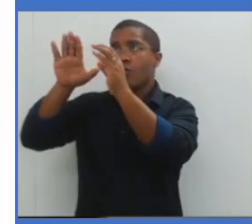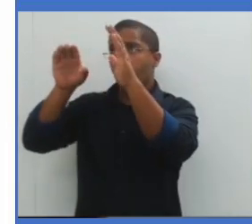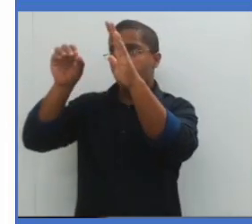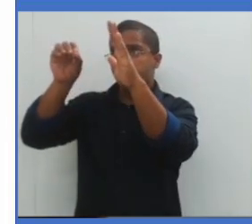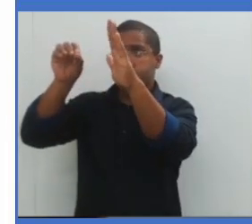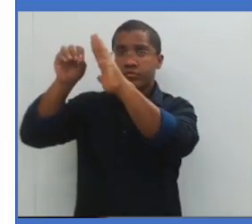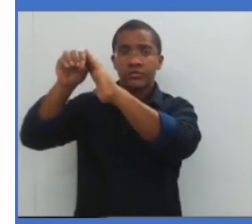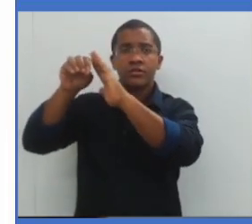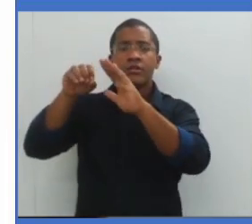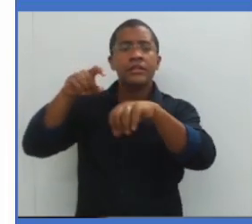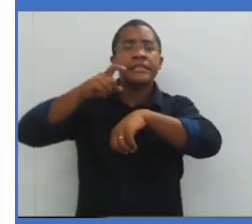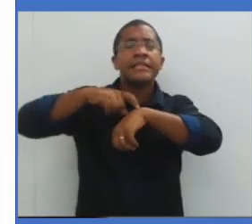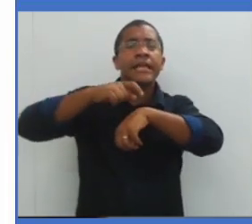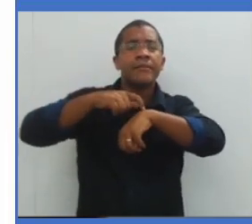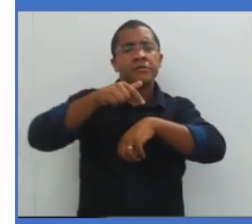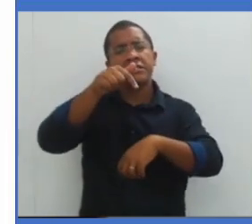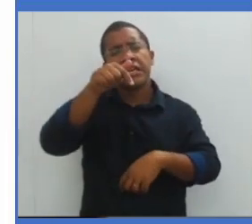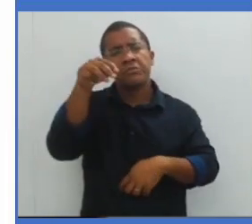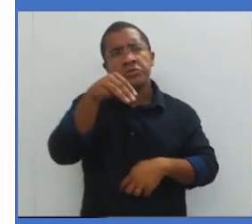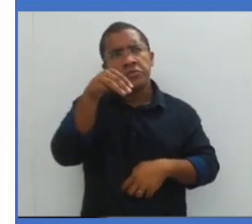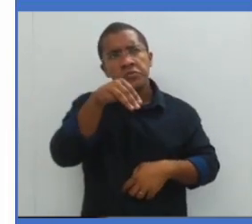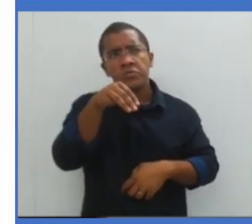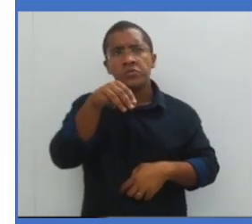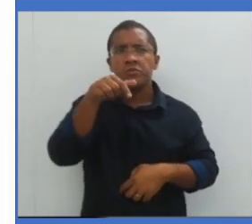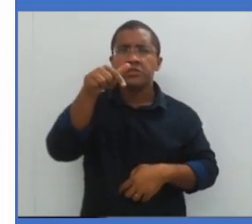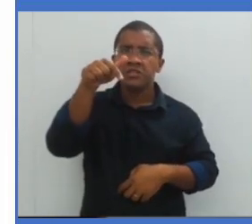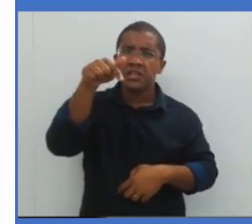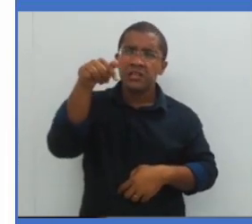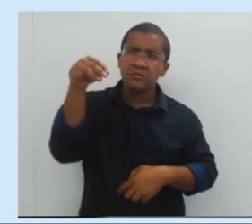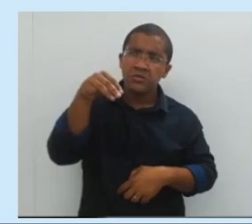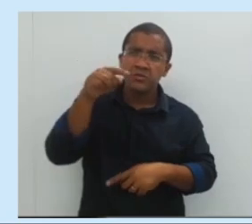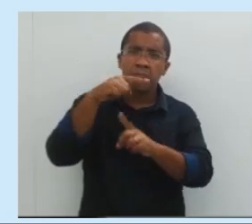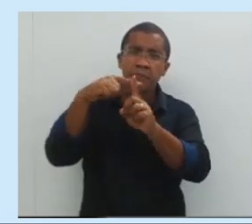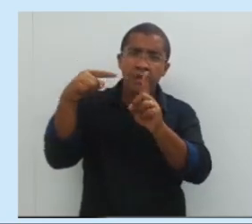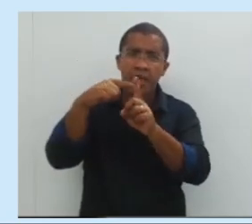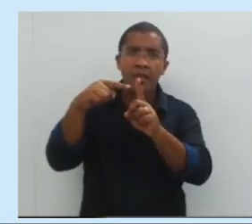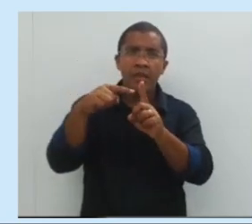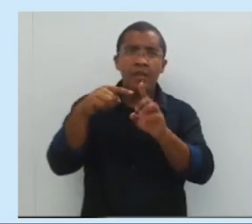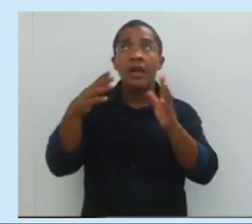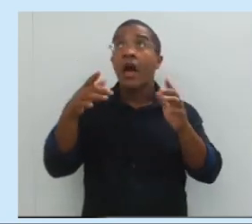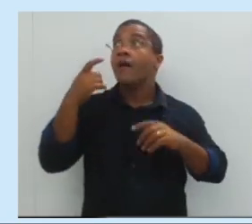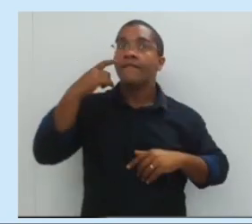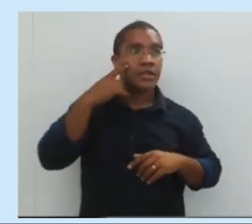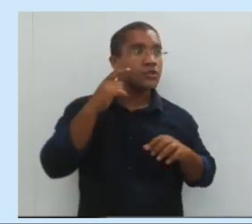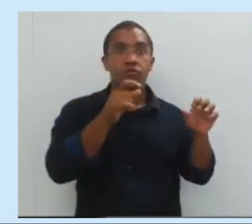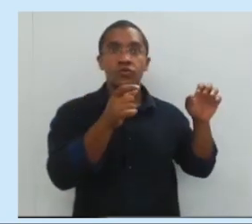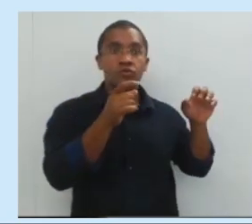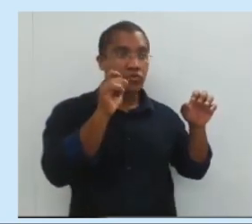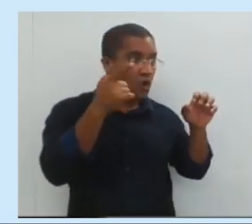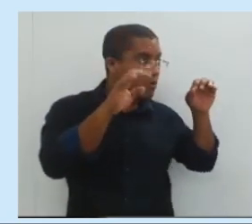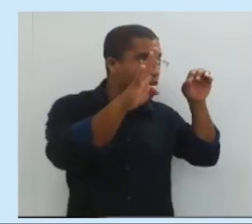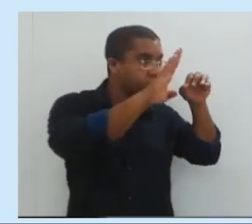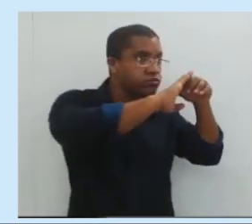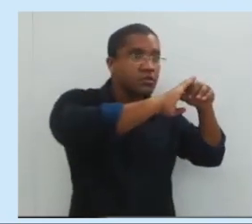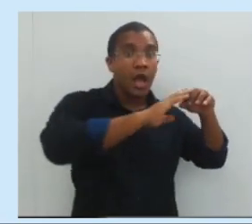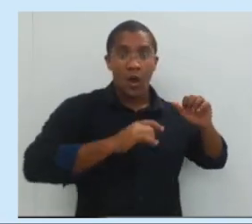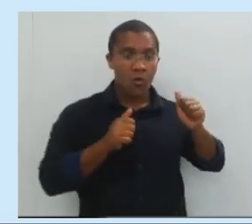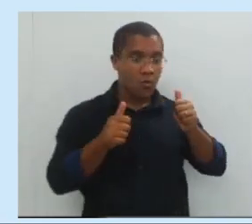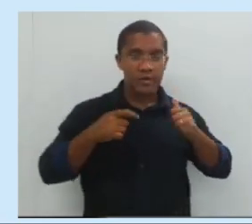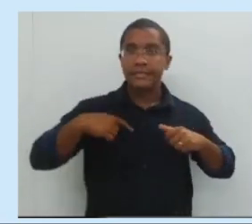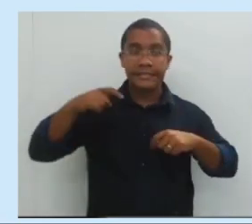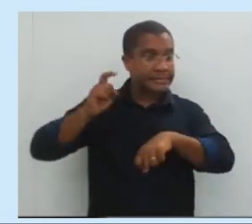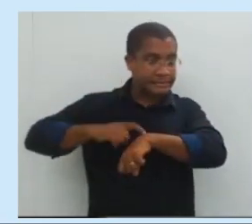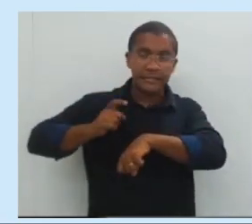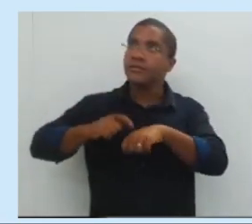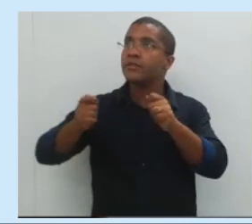cerca de 7 minutos e 7 minutos e meio. Então, vai ter eclipse solar. Vou dar tempo